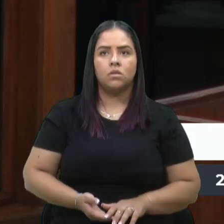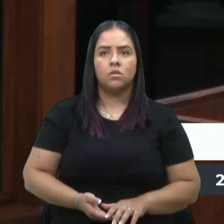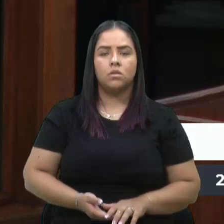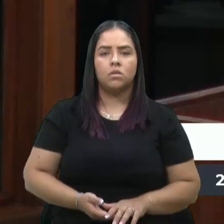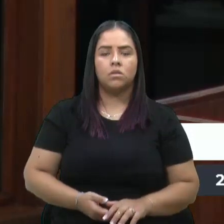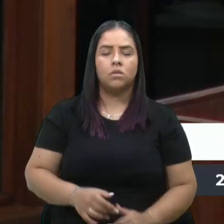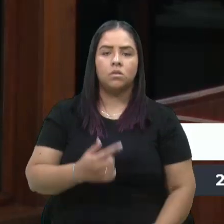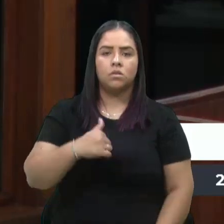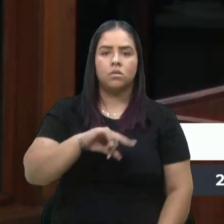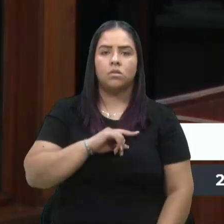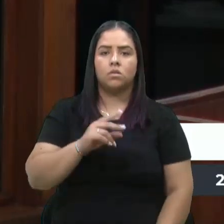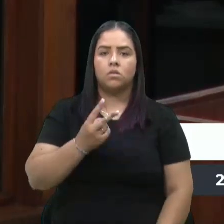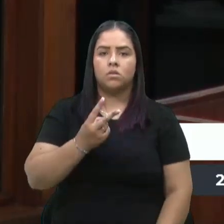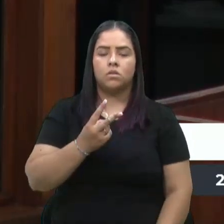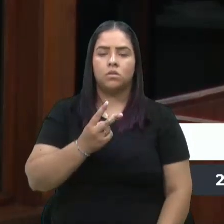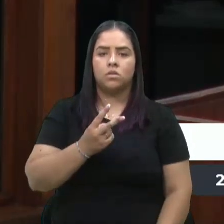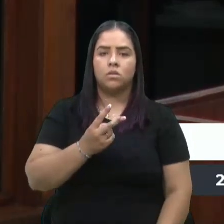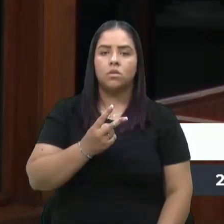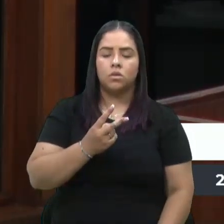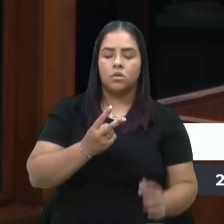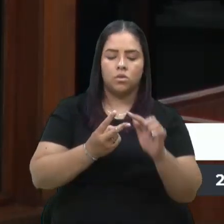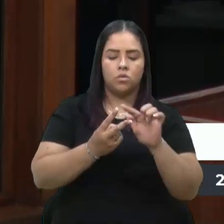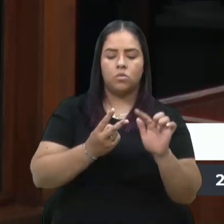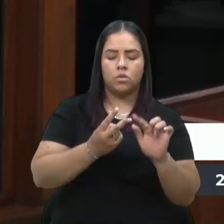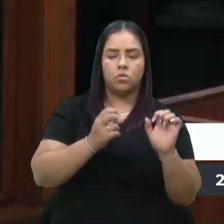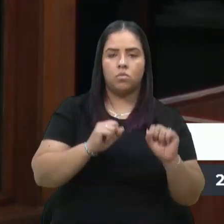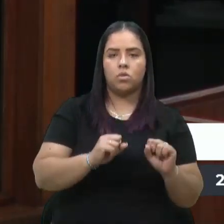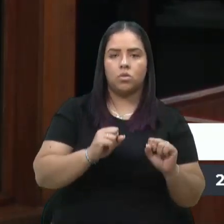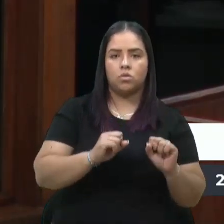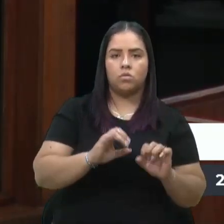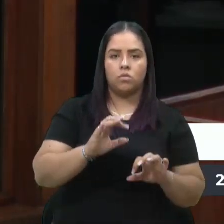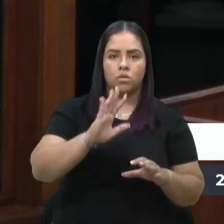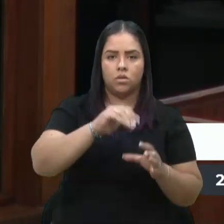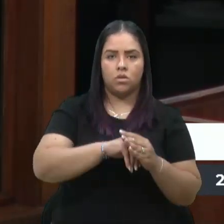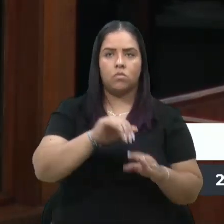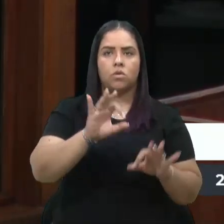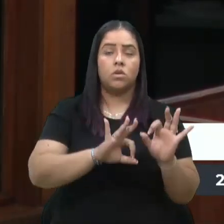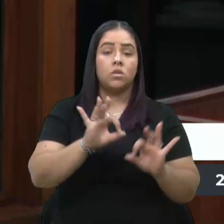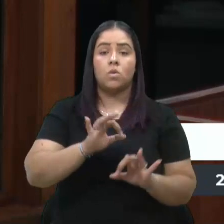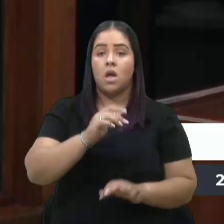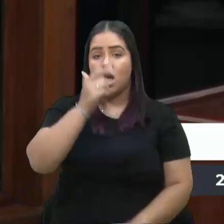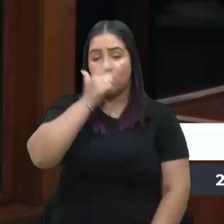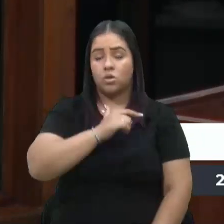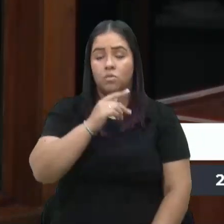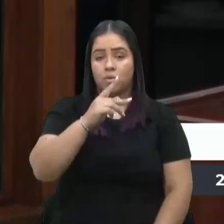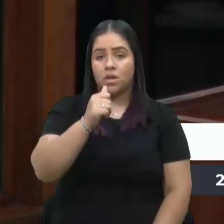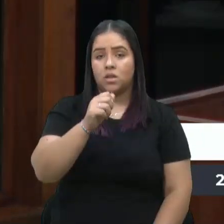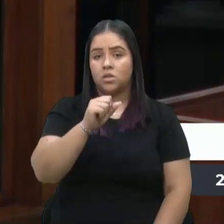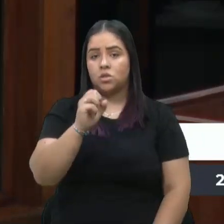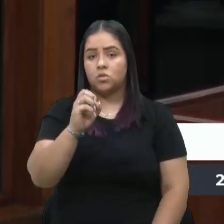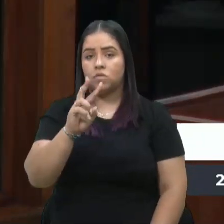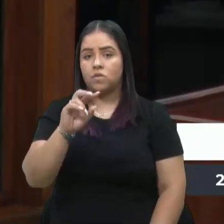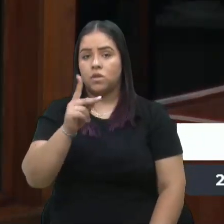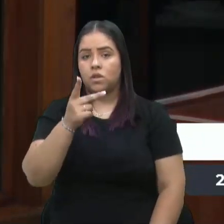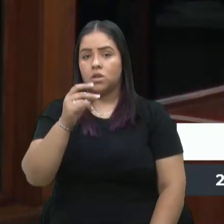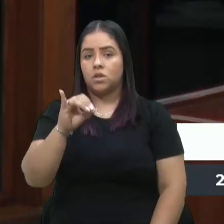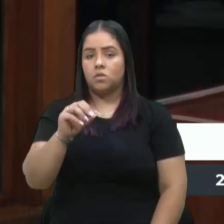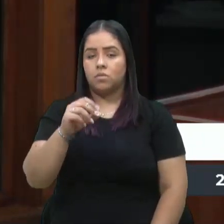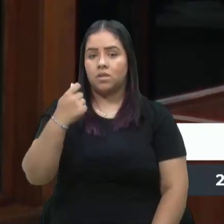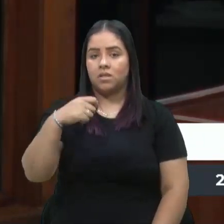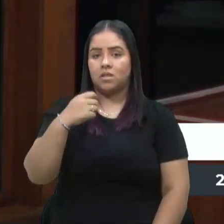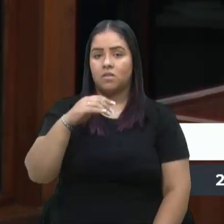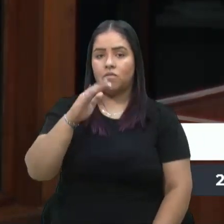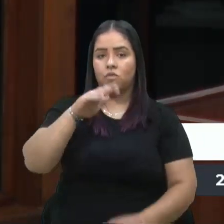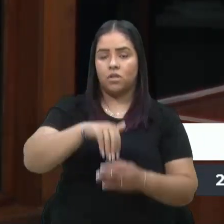Nós temos duas possibilidades de projetos que a gente pode votar nessa casa, e eu espero que o Passo do Vinho seja votado logo, que é outra oportunidade para quem é de Caxias,